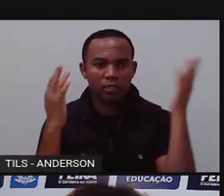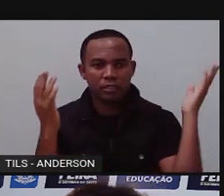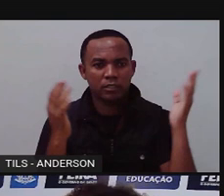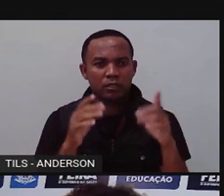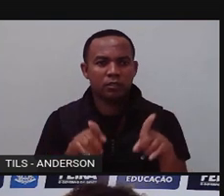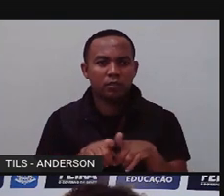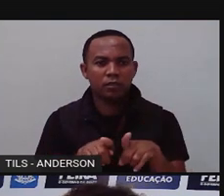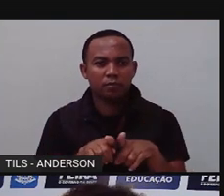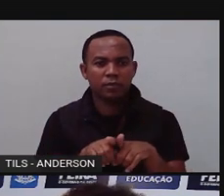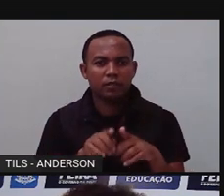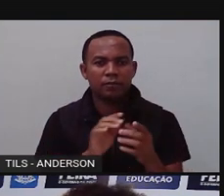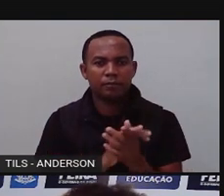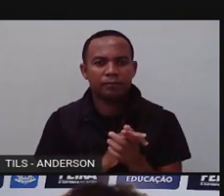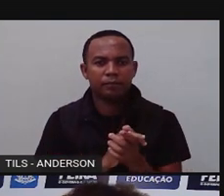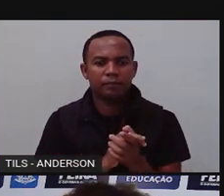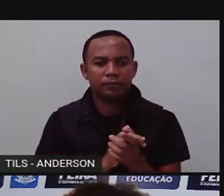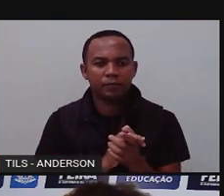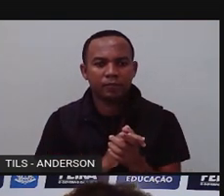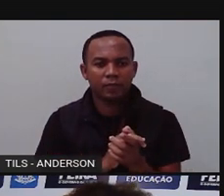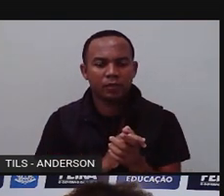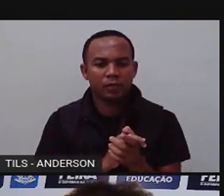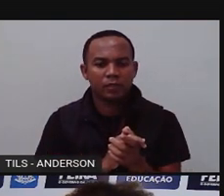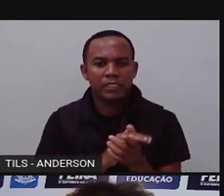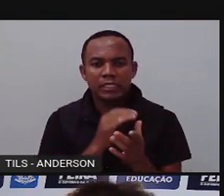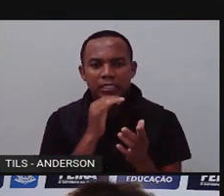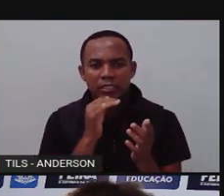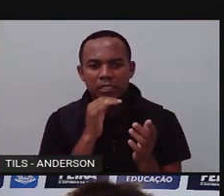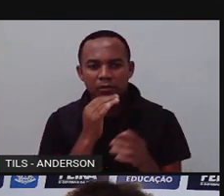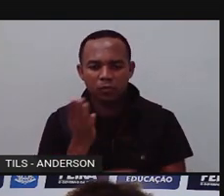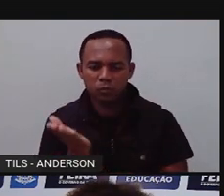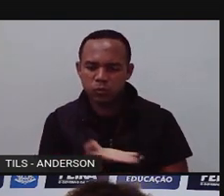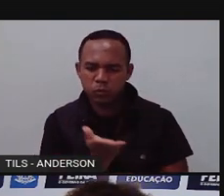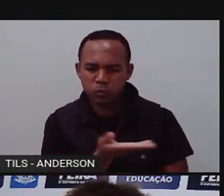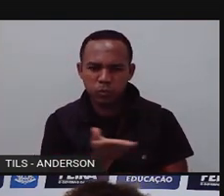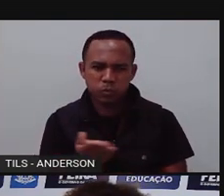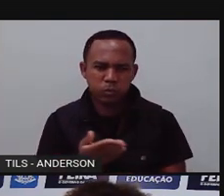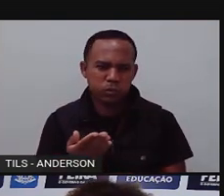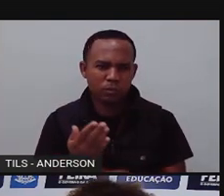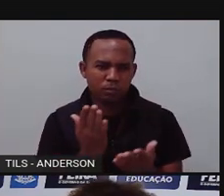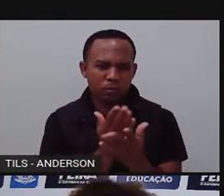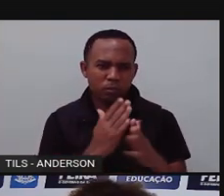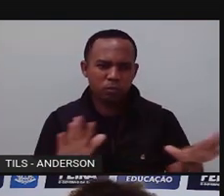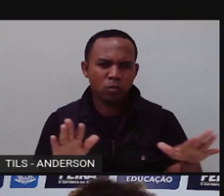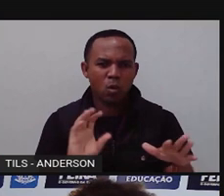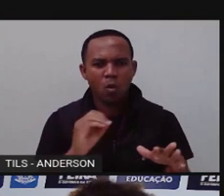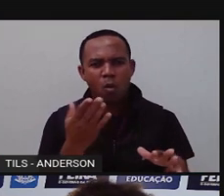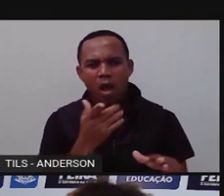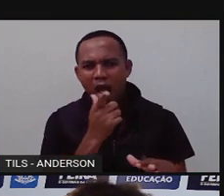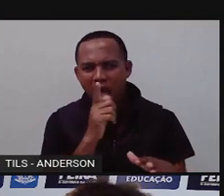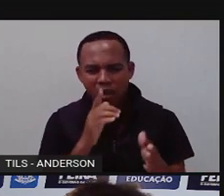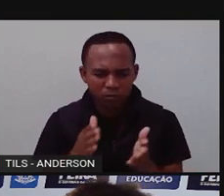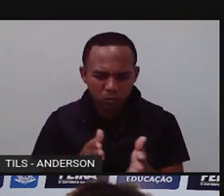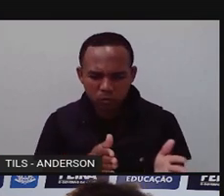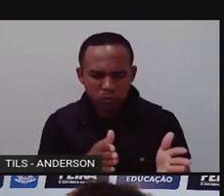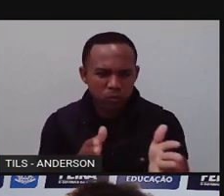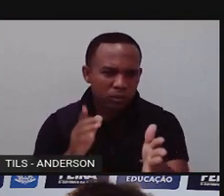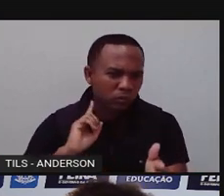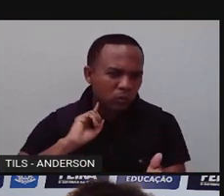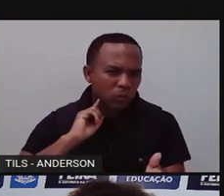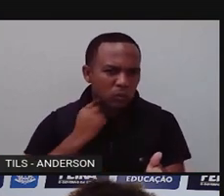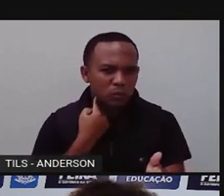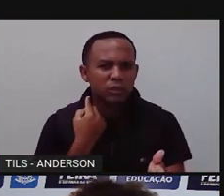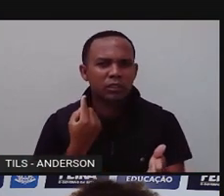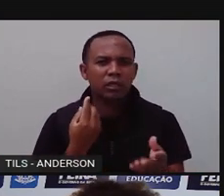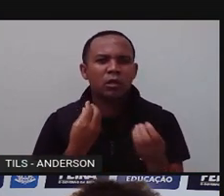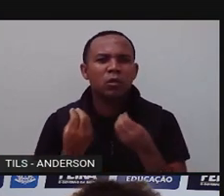Quando áreas inteiras de florestas são devastadas, ou quando os rios são profundamente poluídos, observa-se o impacto da